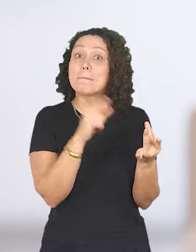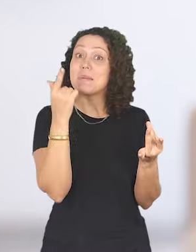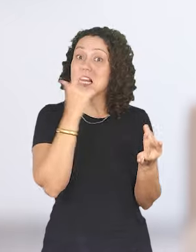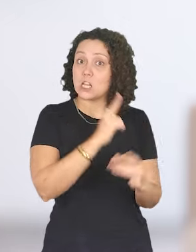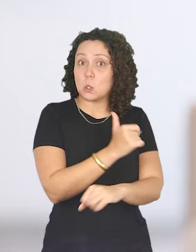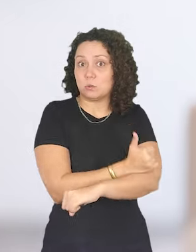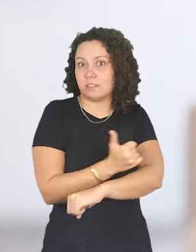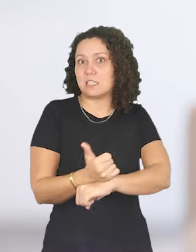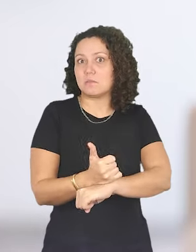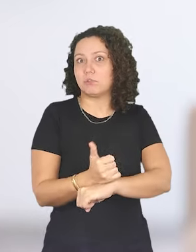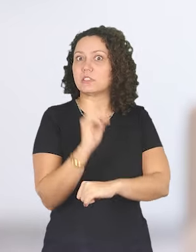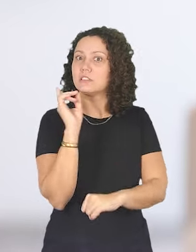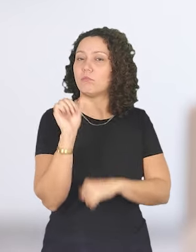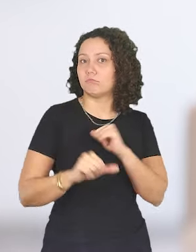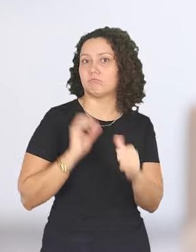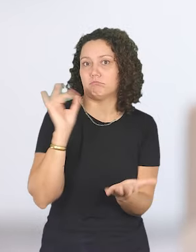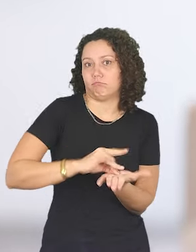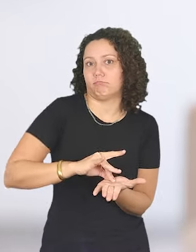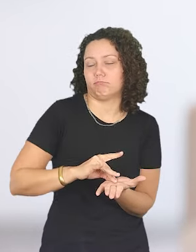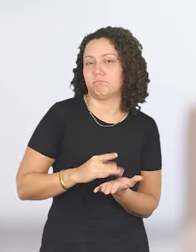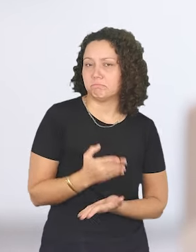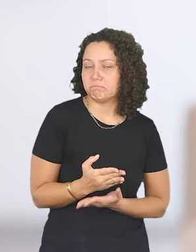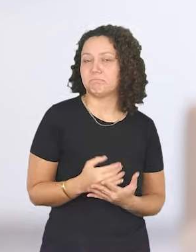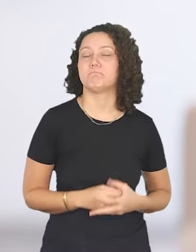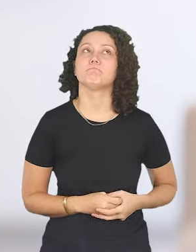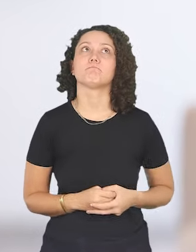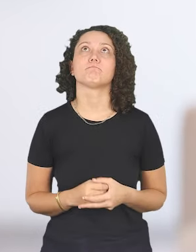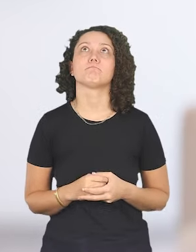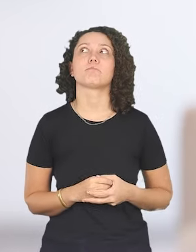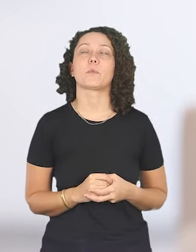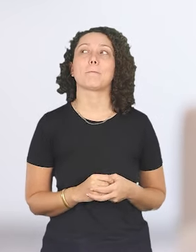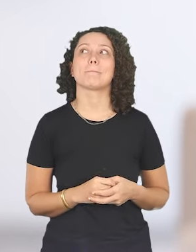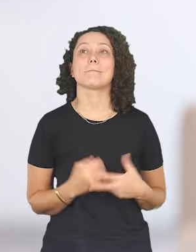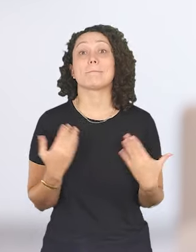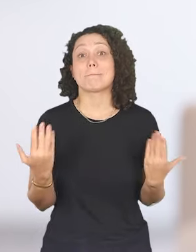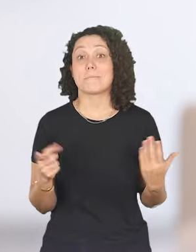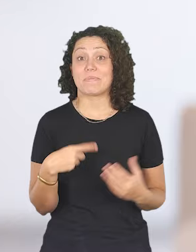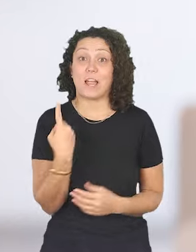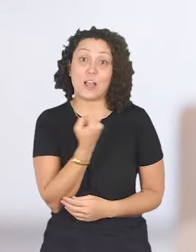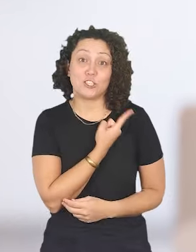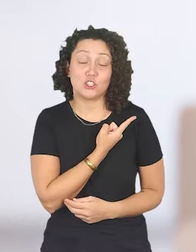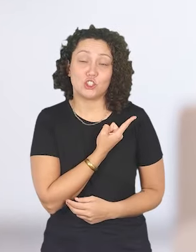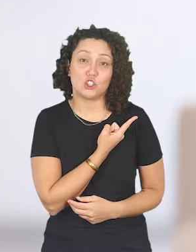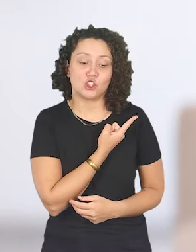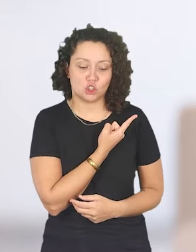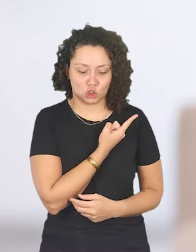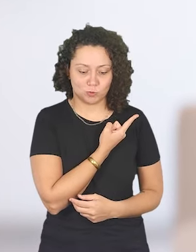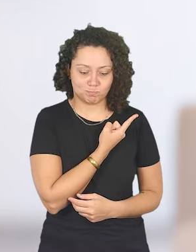Para que essa exposição aconteça. Então, a gente costuma